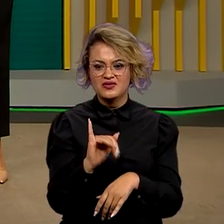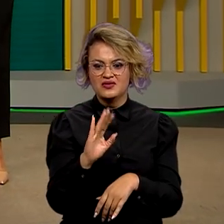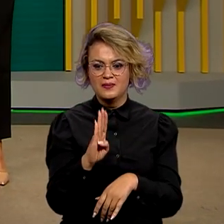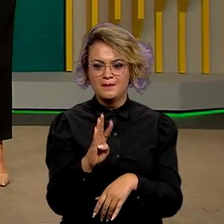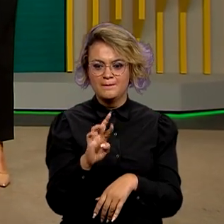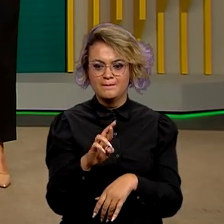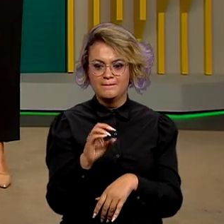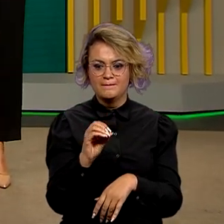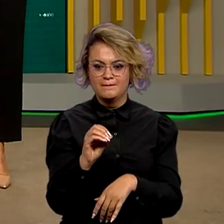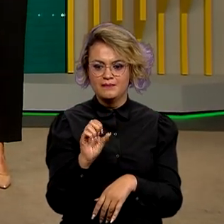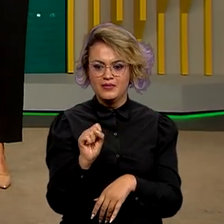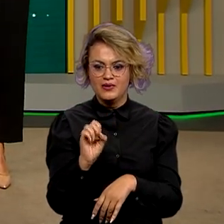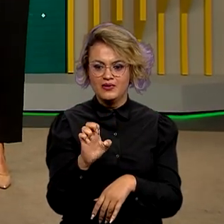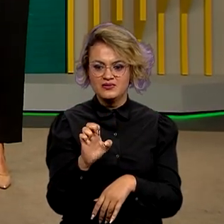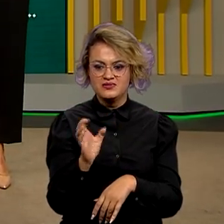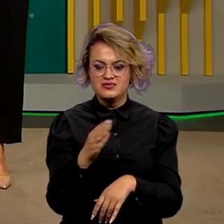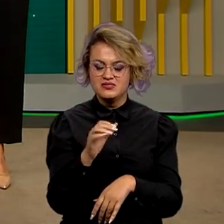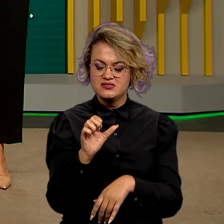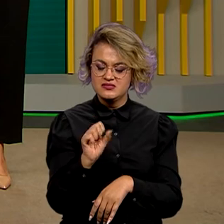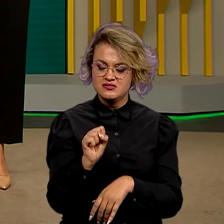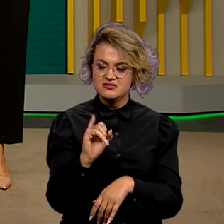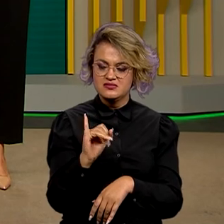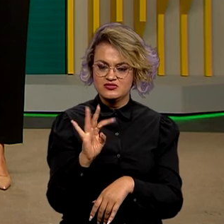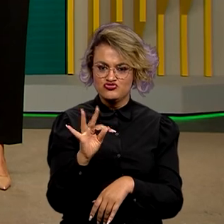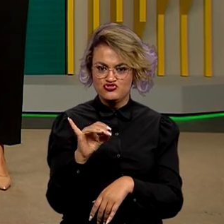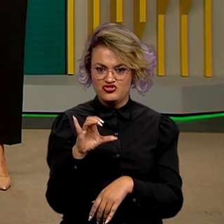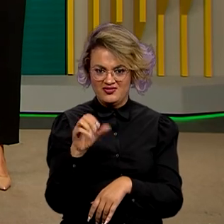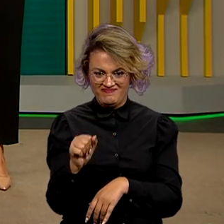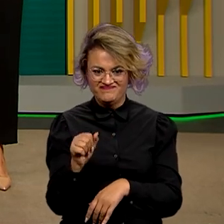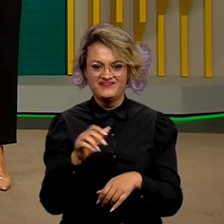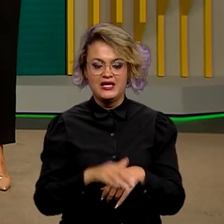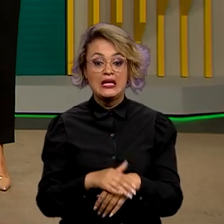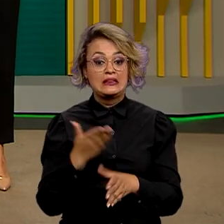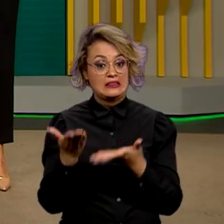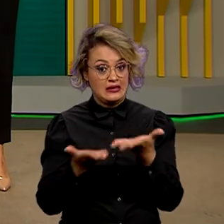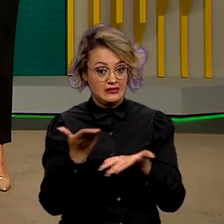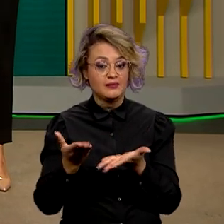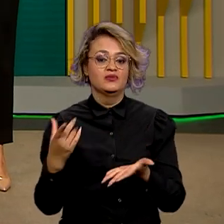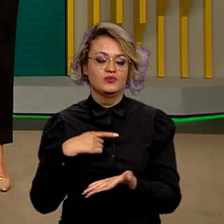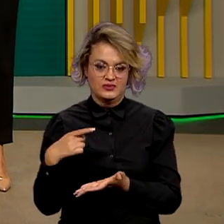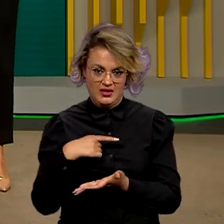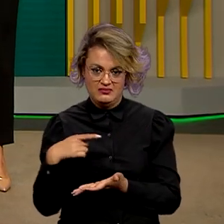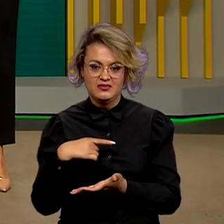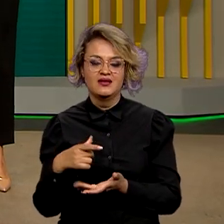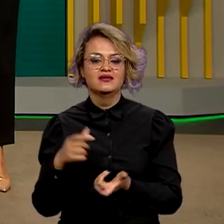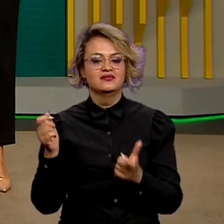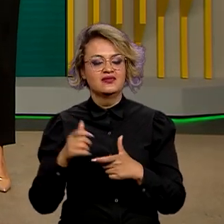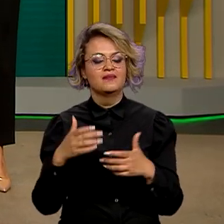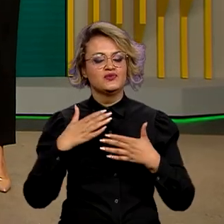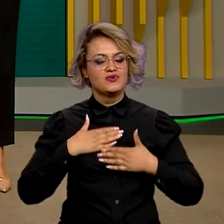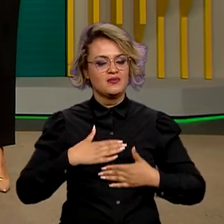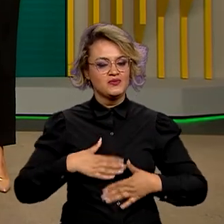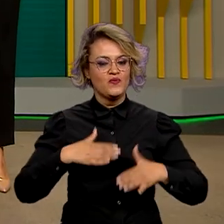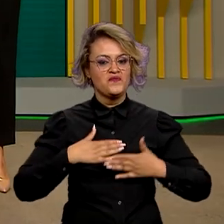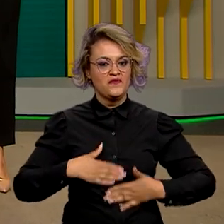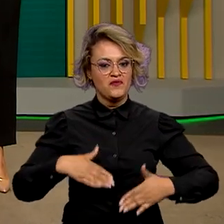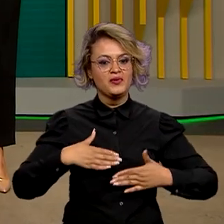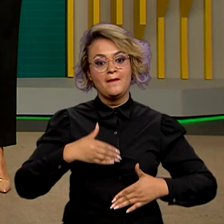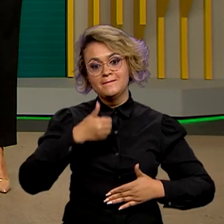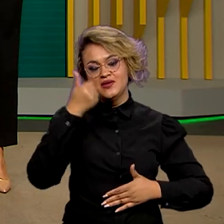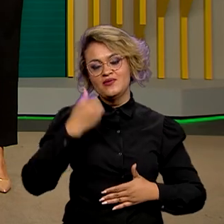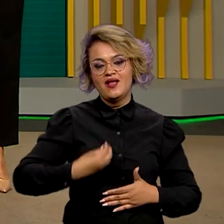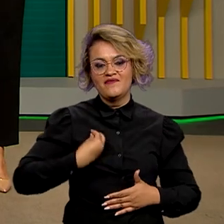infecções pulmonares frequentes. É a partir de agora, um novo tratamento para a doença pode dar mais conforto e melhorar a